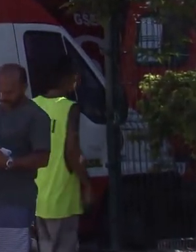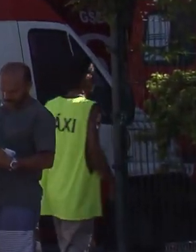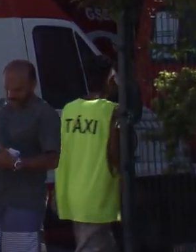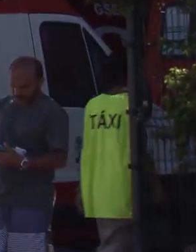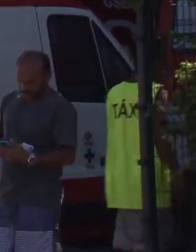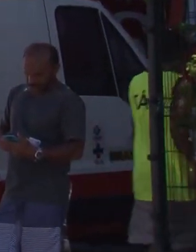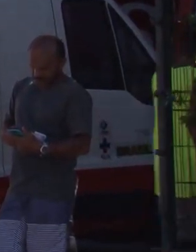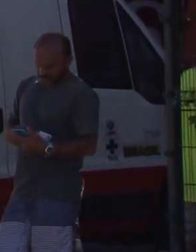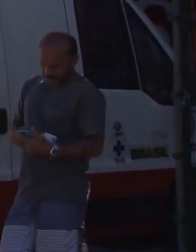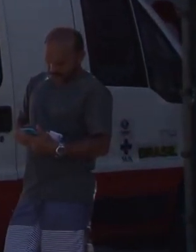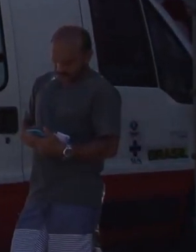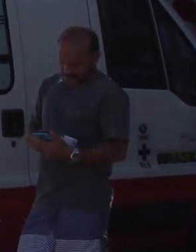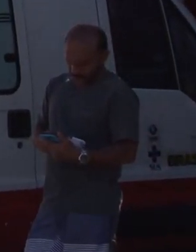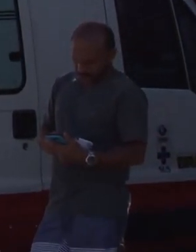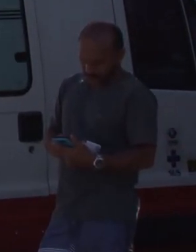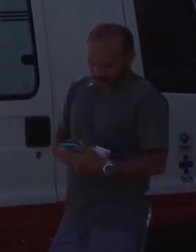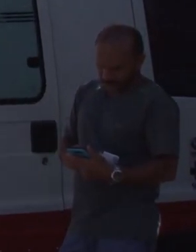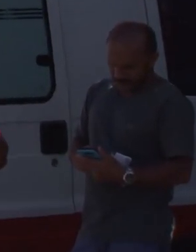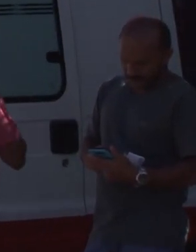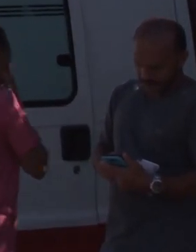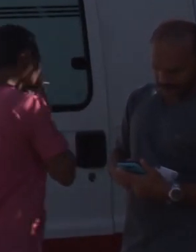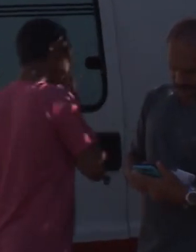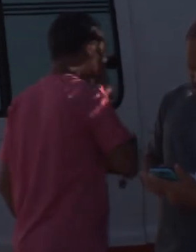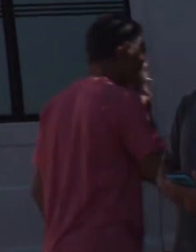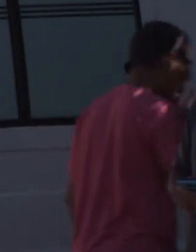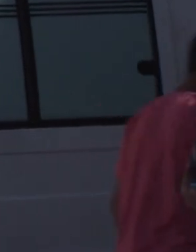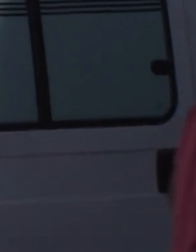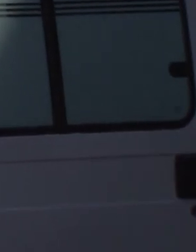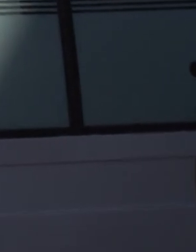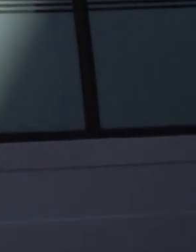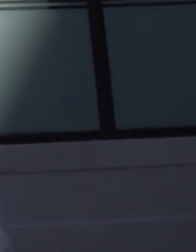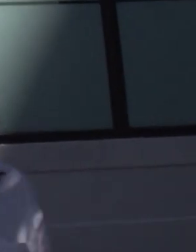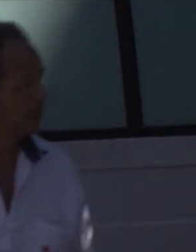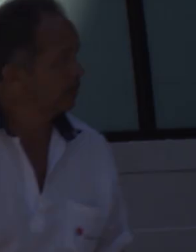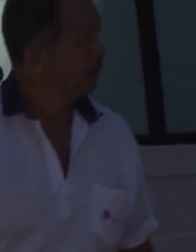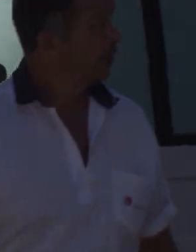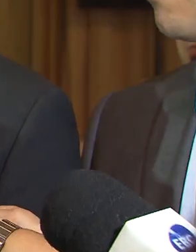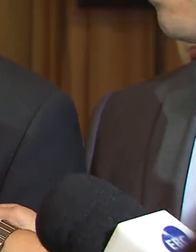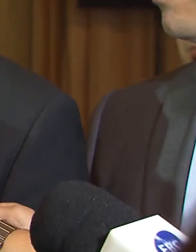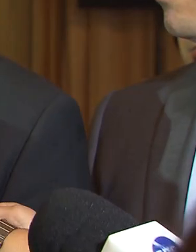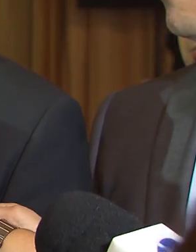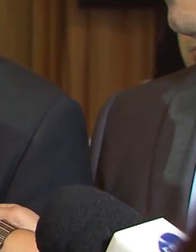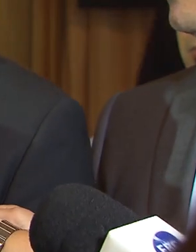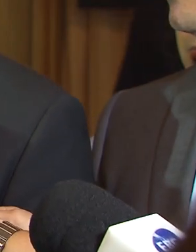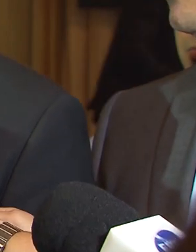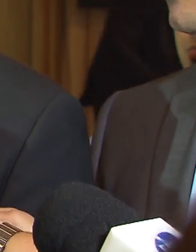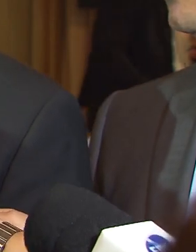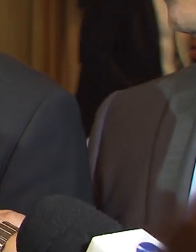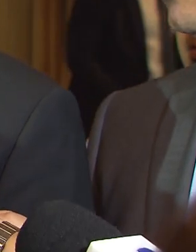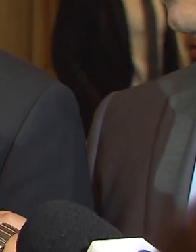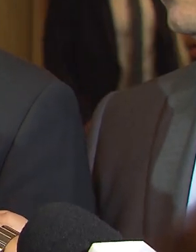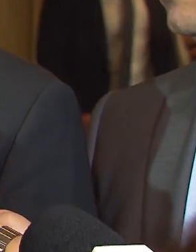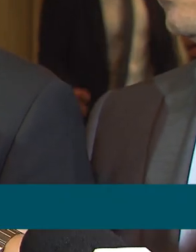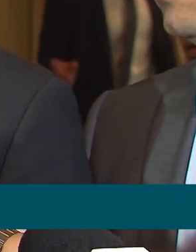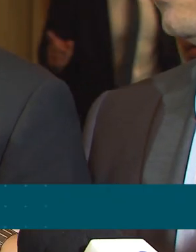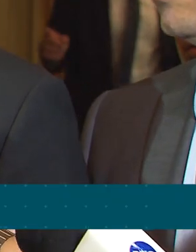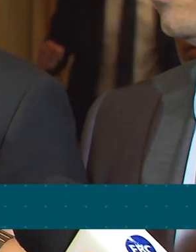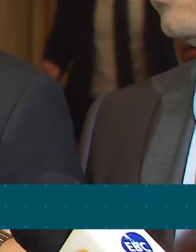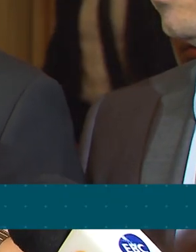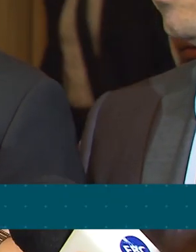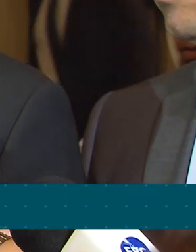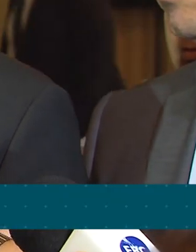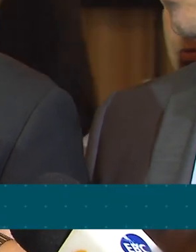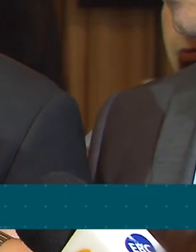recalcular uma dívida da União na manutenção de 23 hospitais que foram municipalizados. Eu quero agradecer muito porque houve